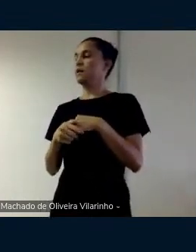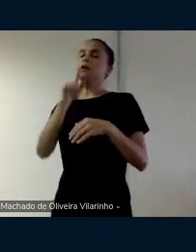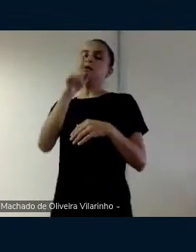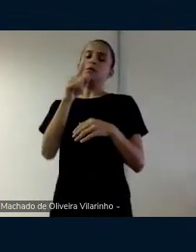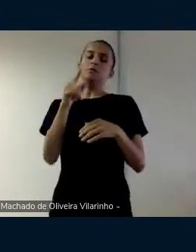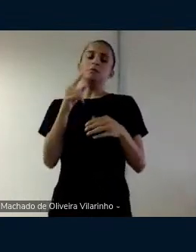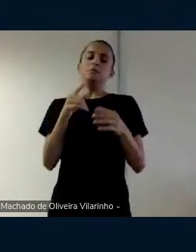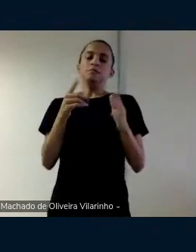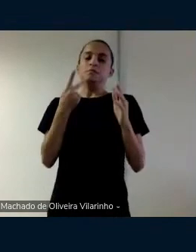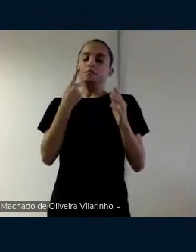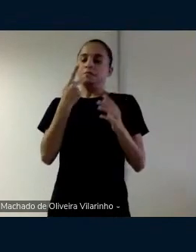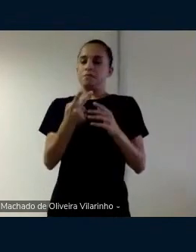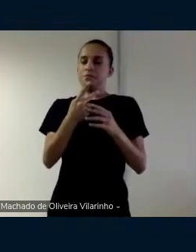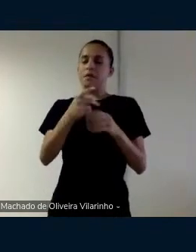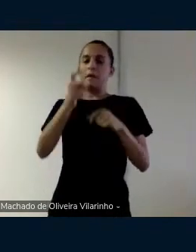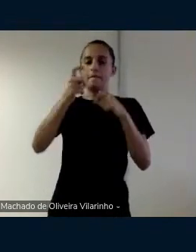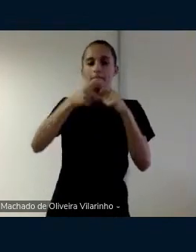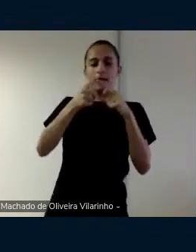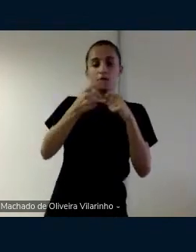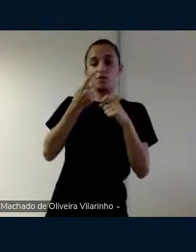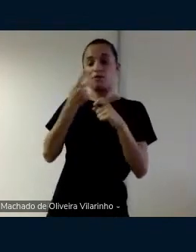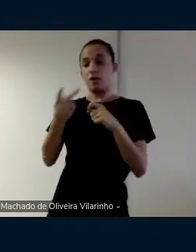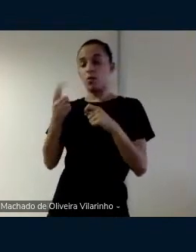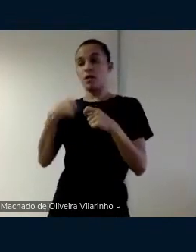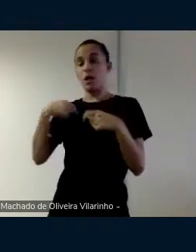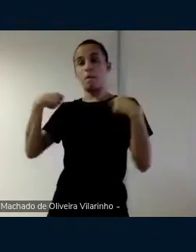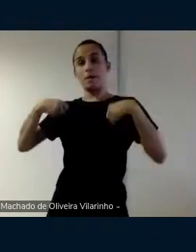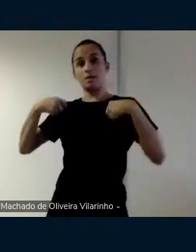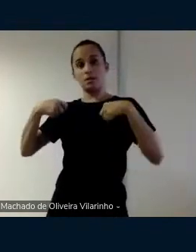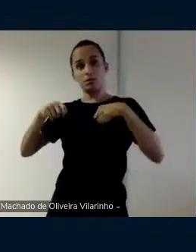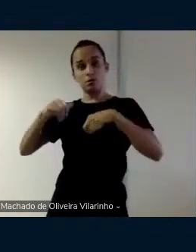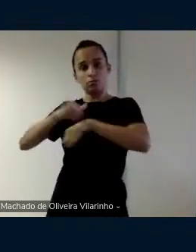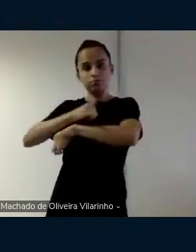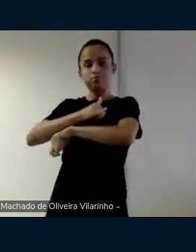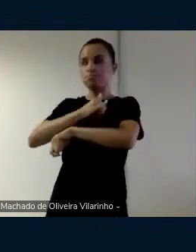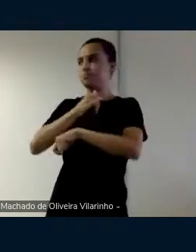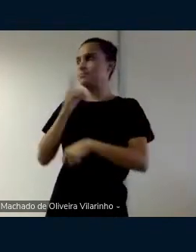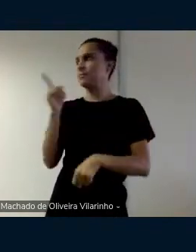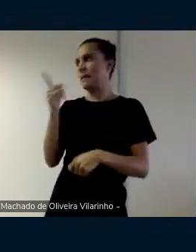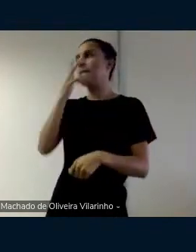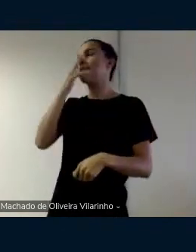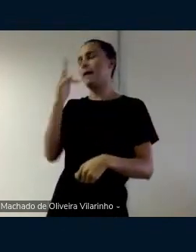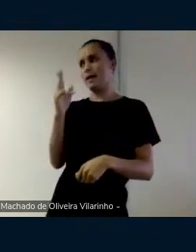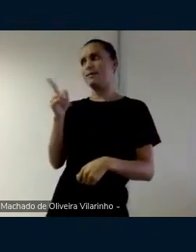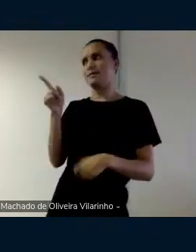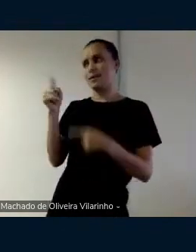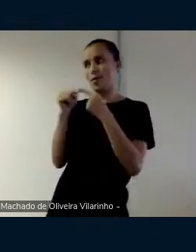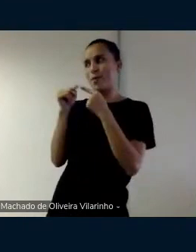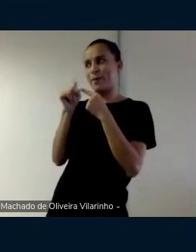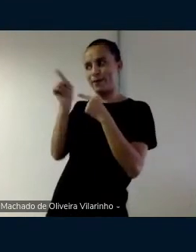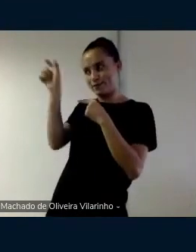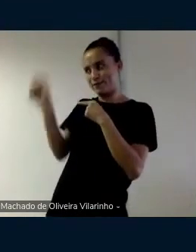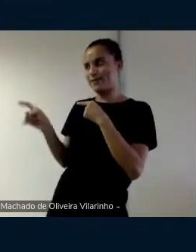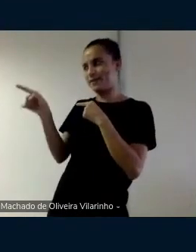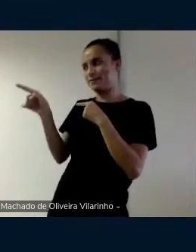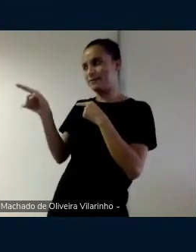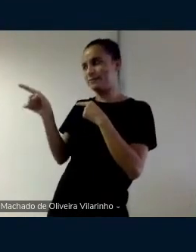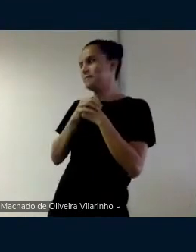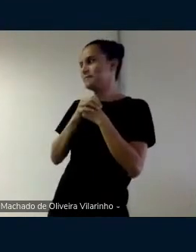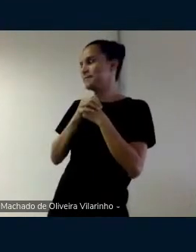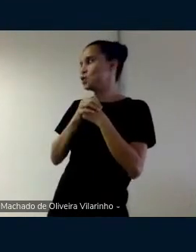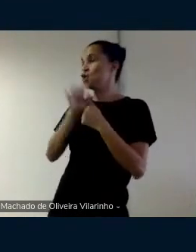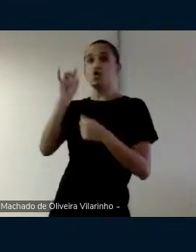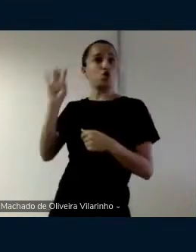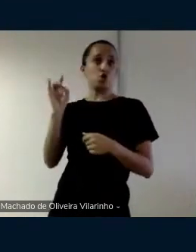você disse assim o médico disse que eu preciso engordar é bem a sua cara né o médico eu falei nossa só pra